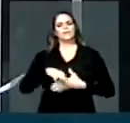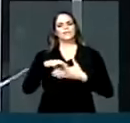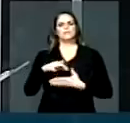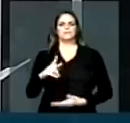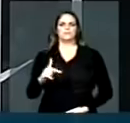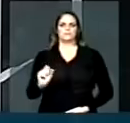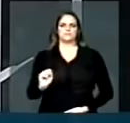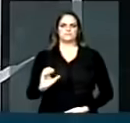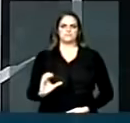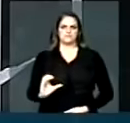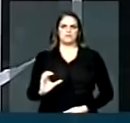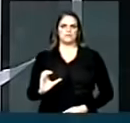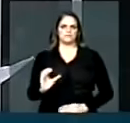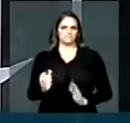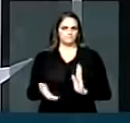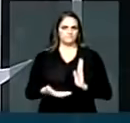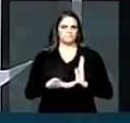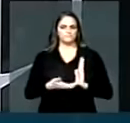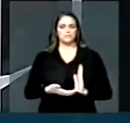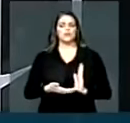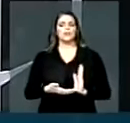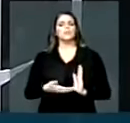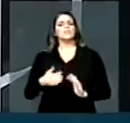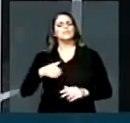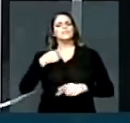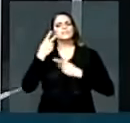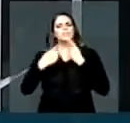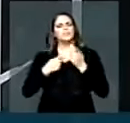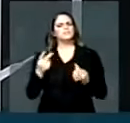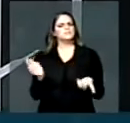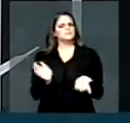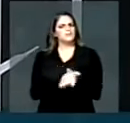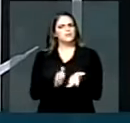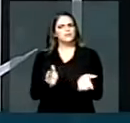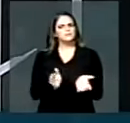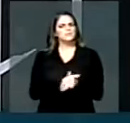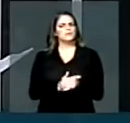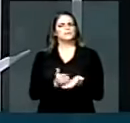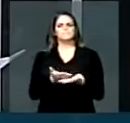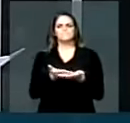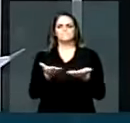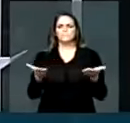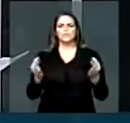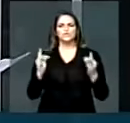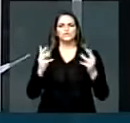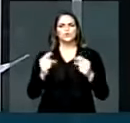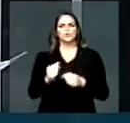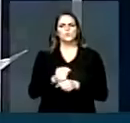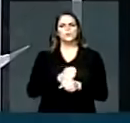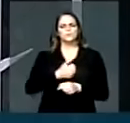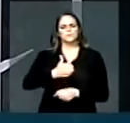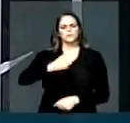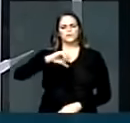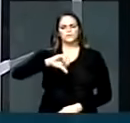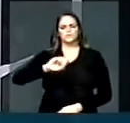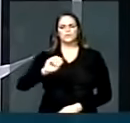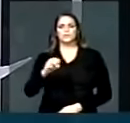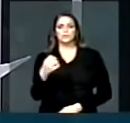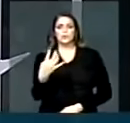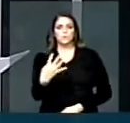nesta casa, para render as minhas homenagens a todos aqueles que, em 1984, lutaram pelo